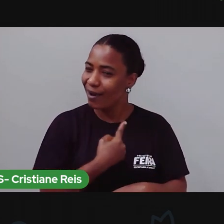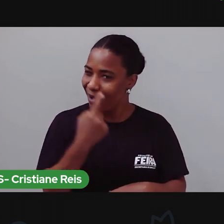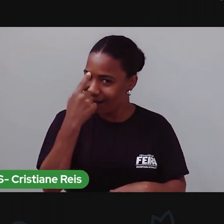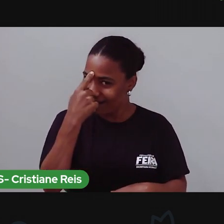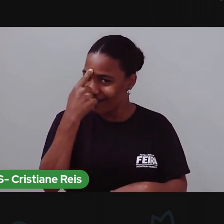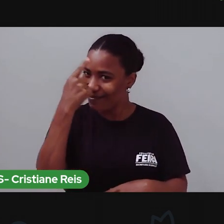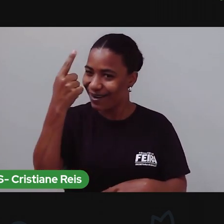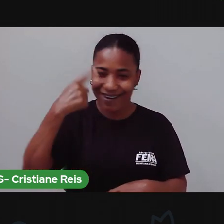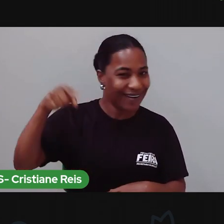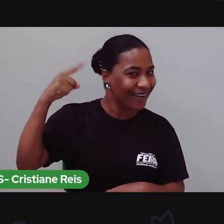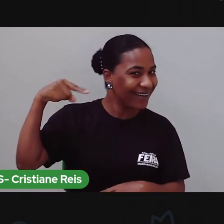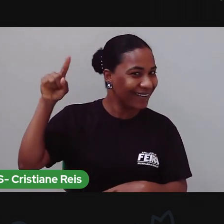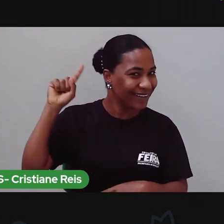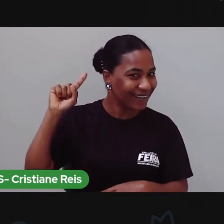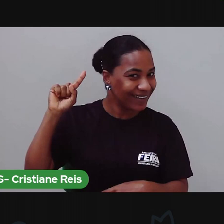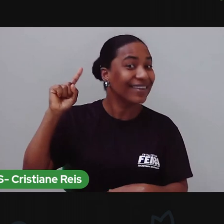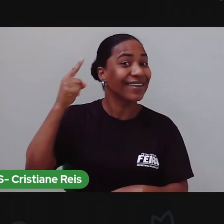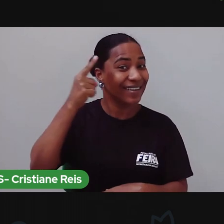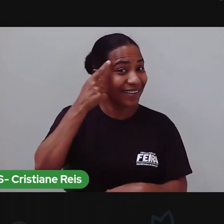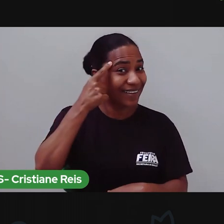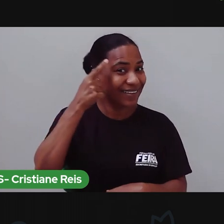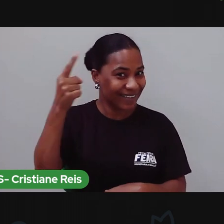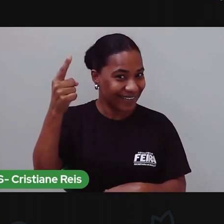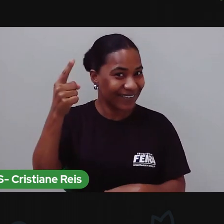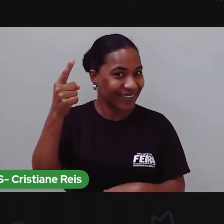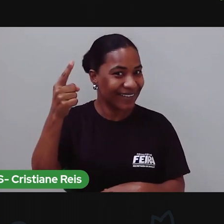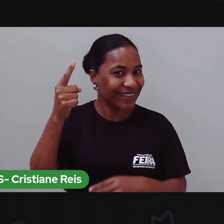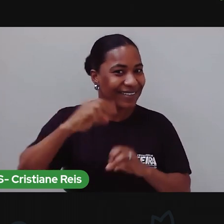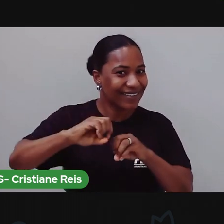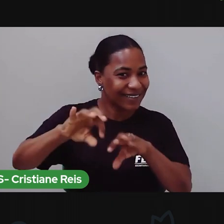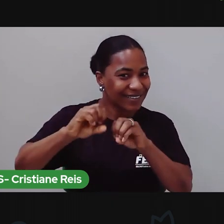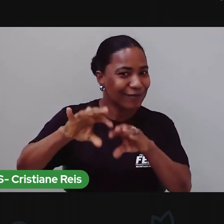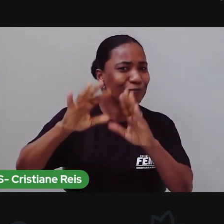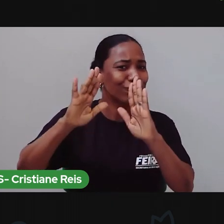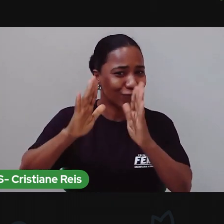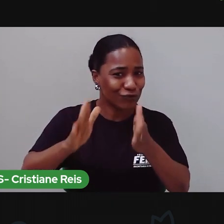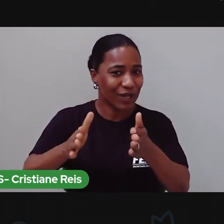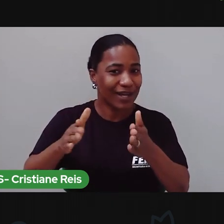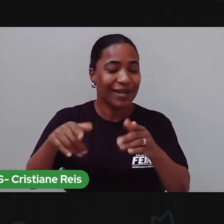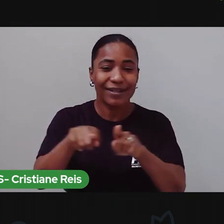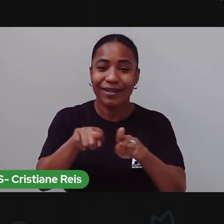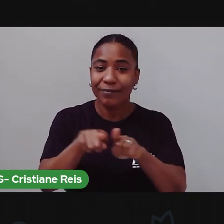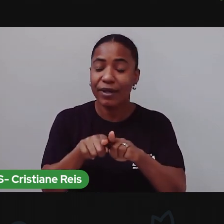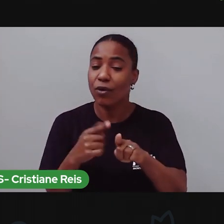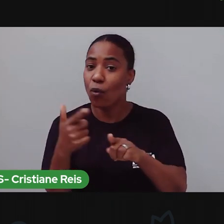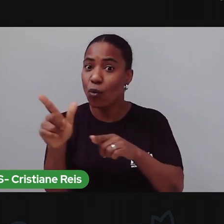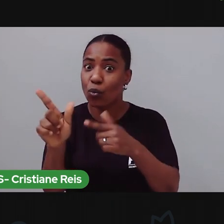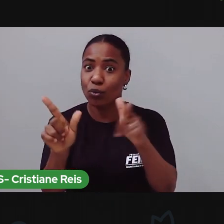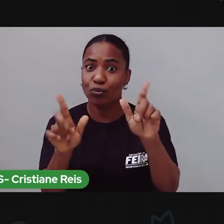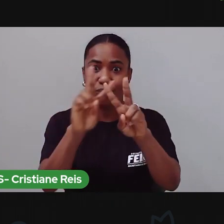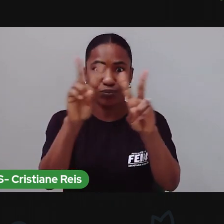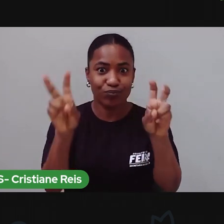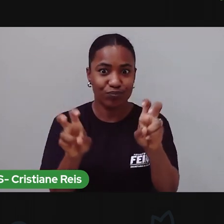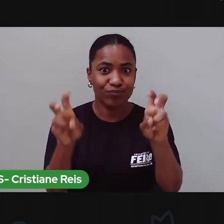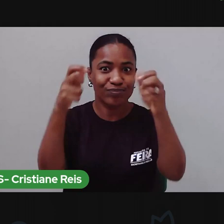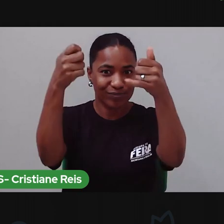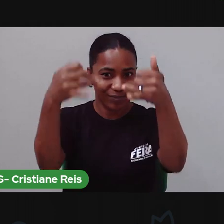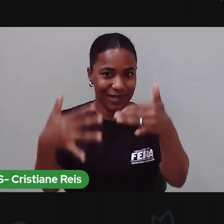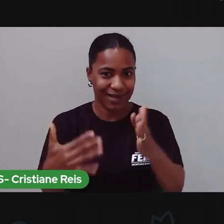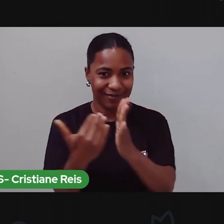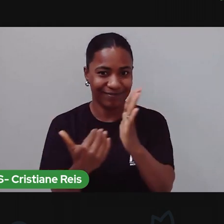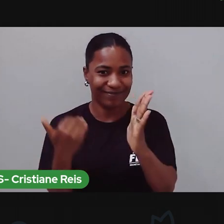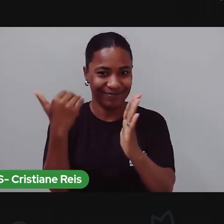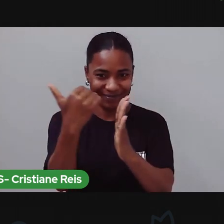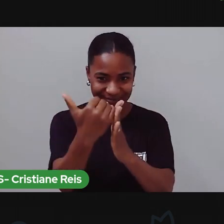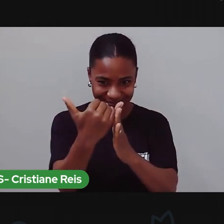trabalhou aqui nas nossas aulas e vamos trazer outros aspectos desse mesmo assunto, tá bom? Vou